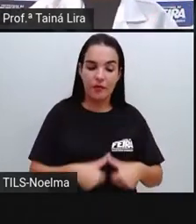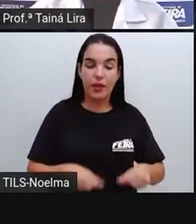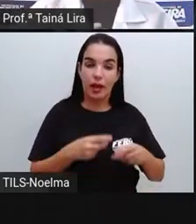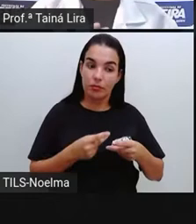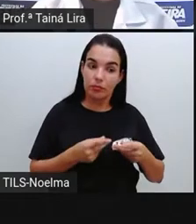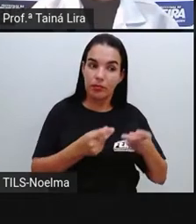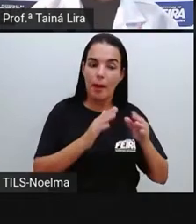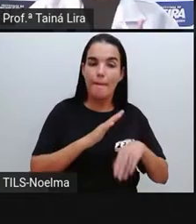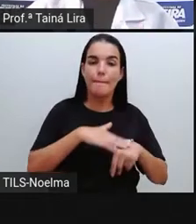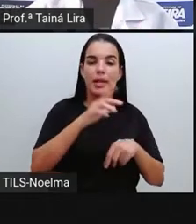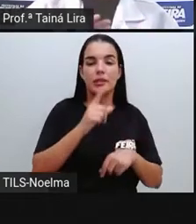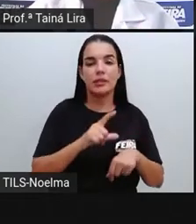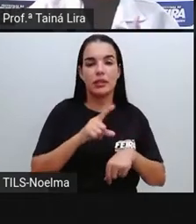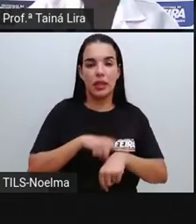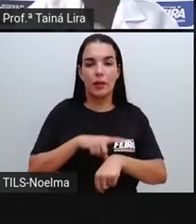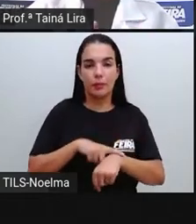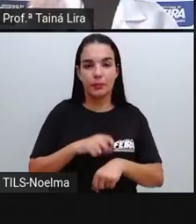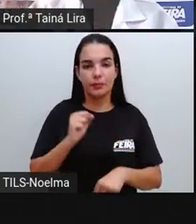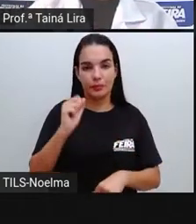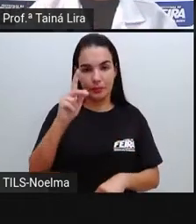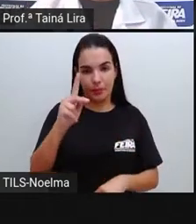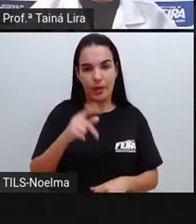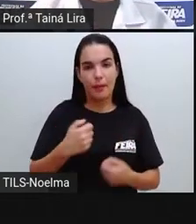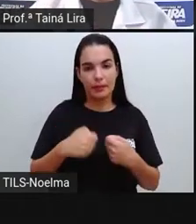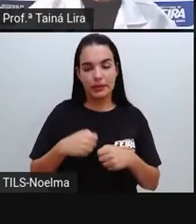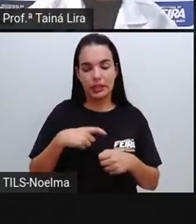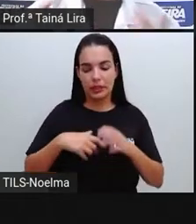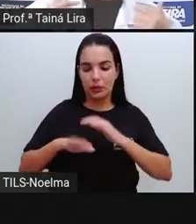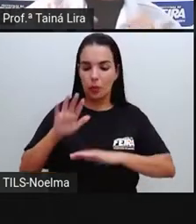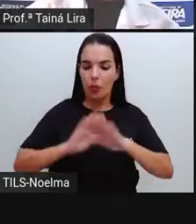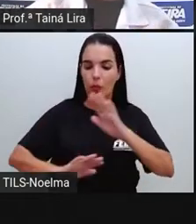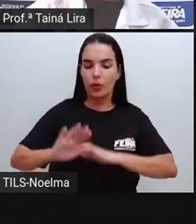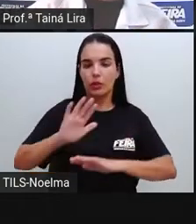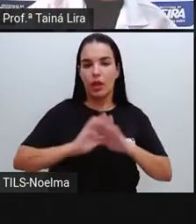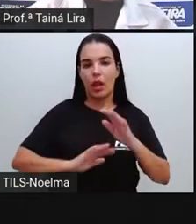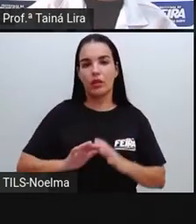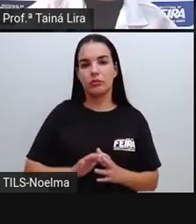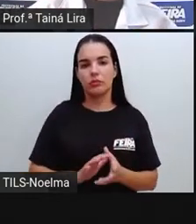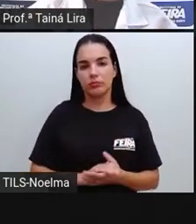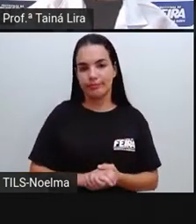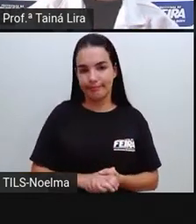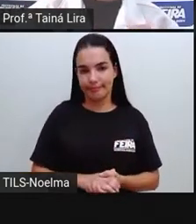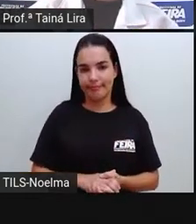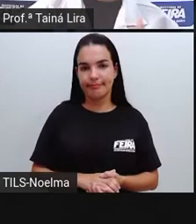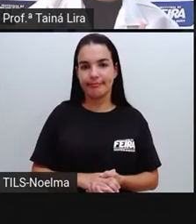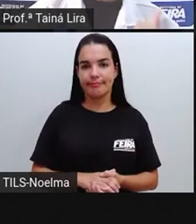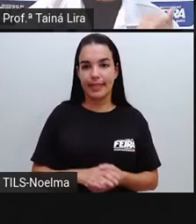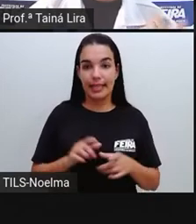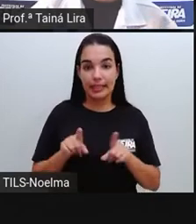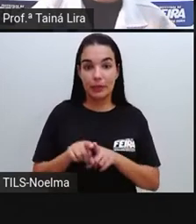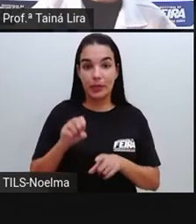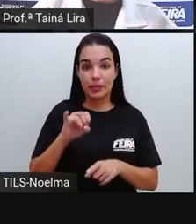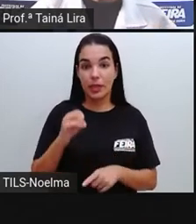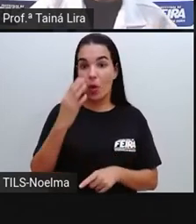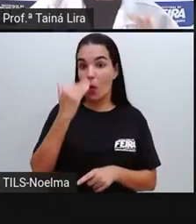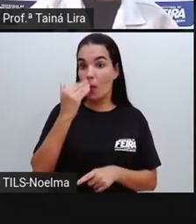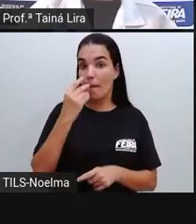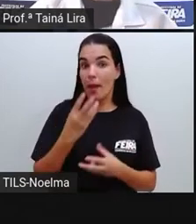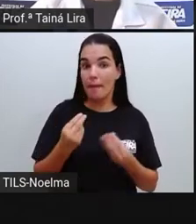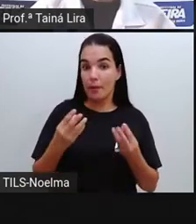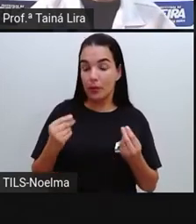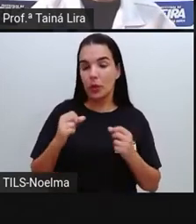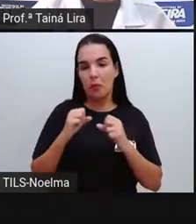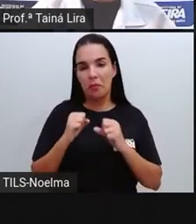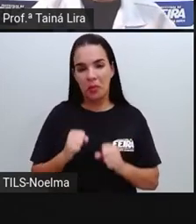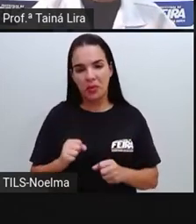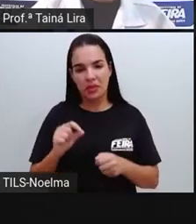a gente precisa ter cuidado com esses conservantes e eles também, né? Consumidos em excesso podem